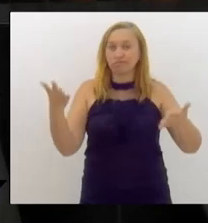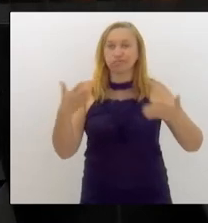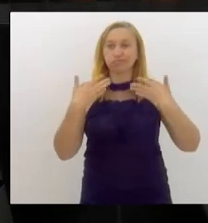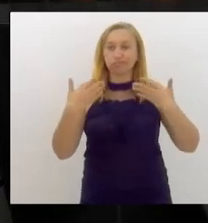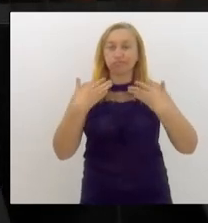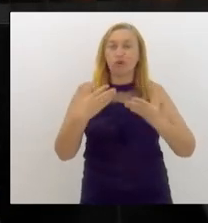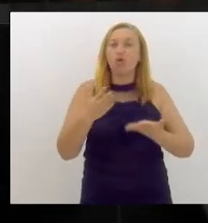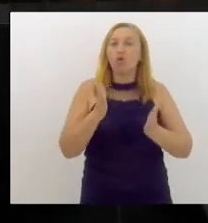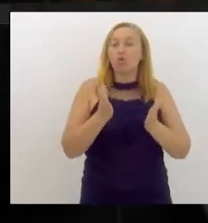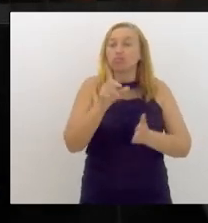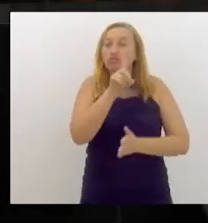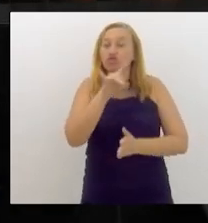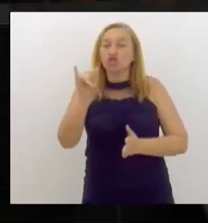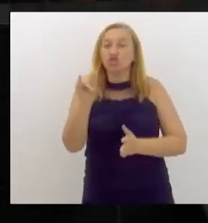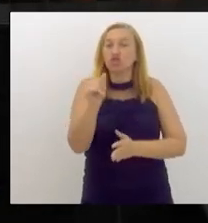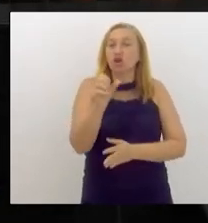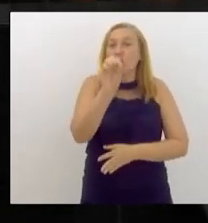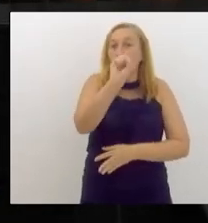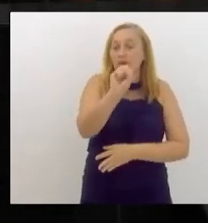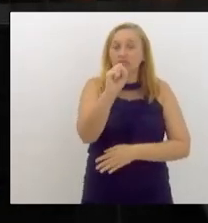dia 8 de fevereiro,